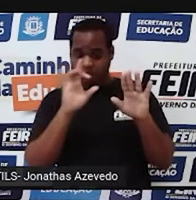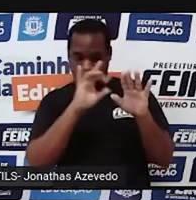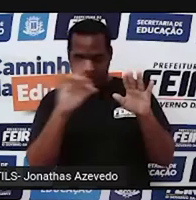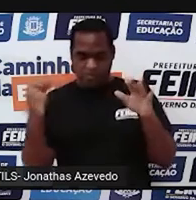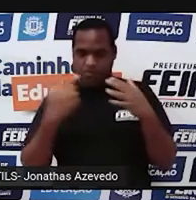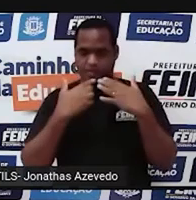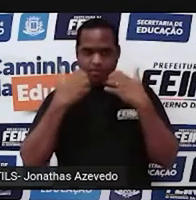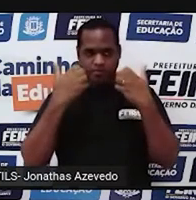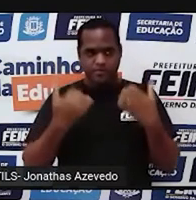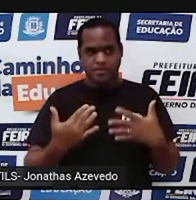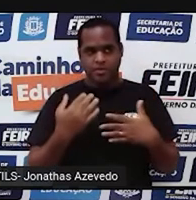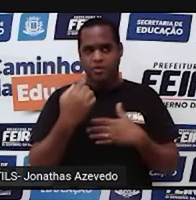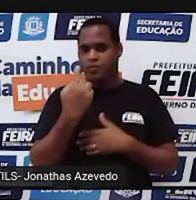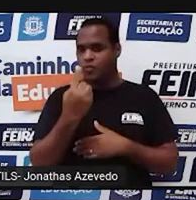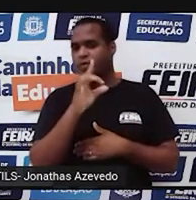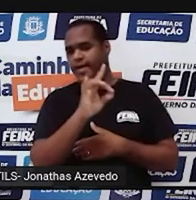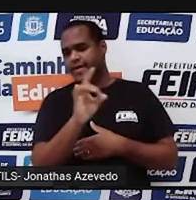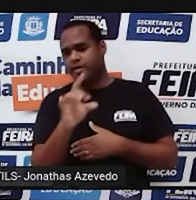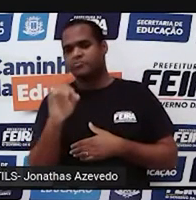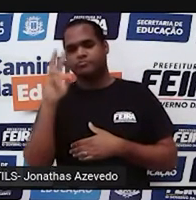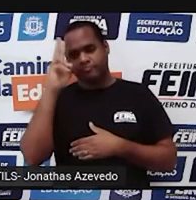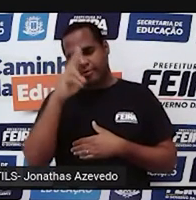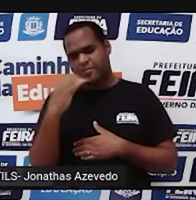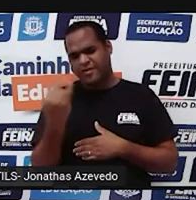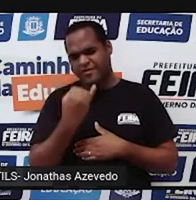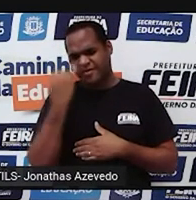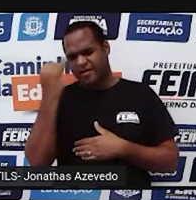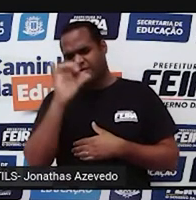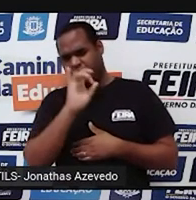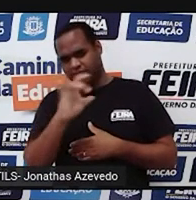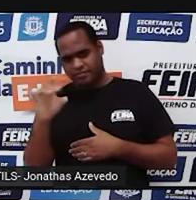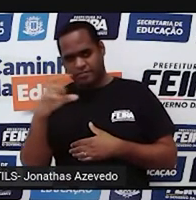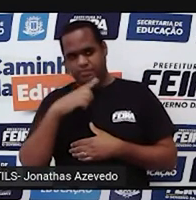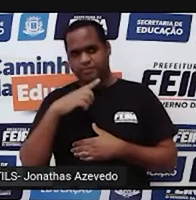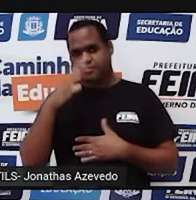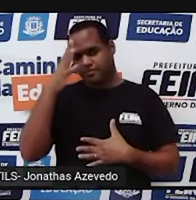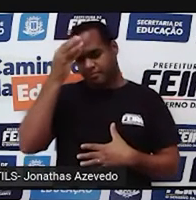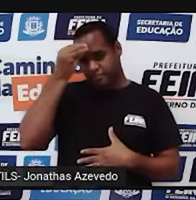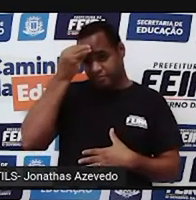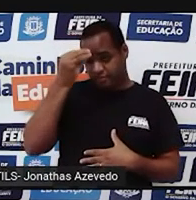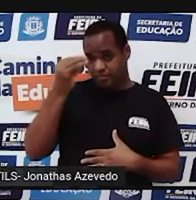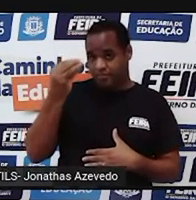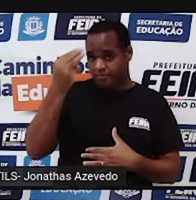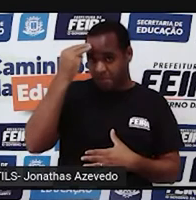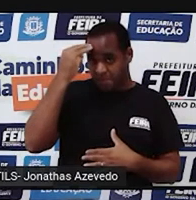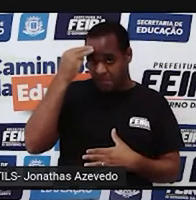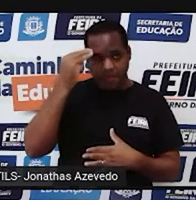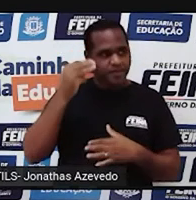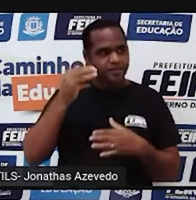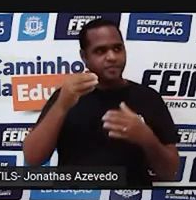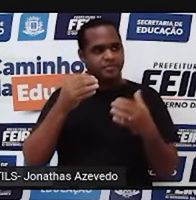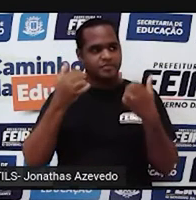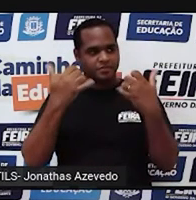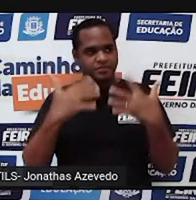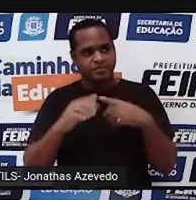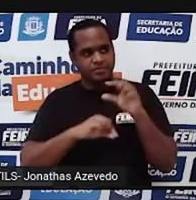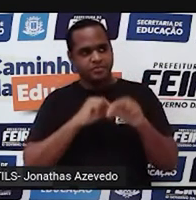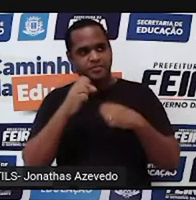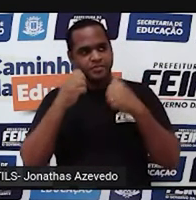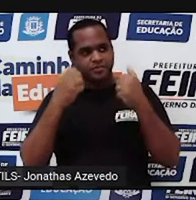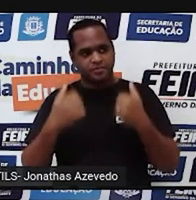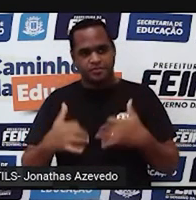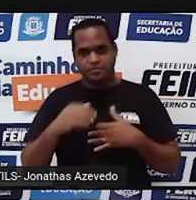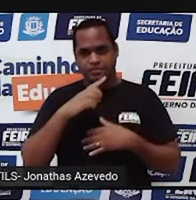de um por um relembrar, trazer à memória coisas que a gente já sabe sobre esses